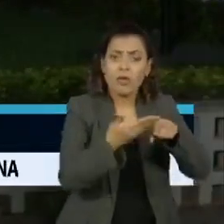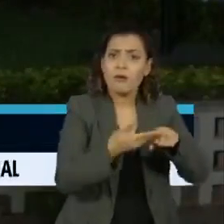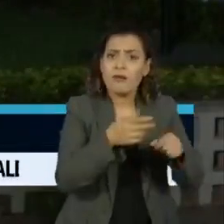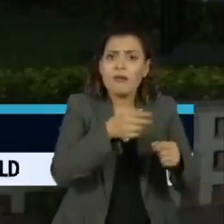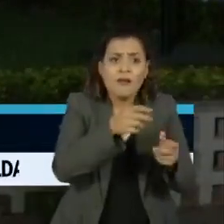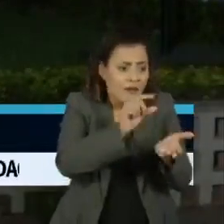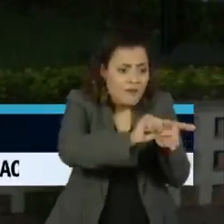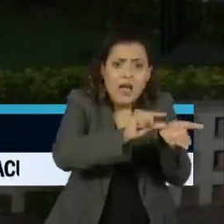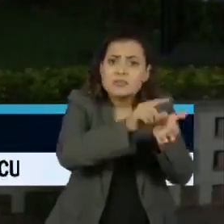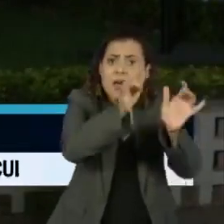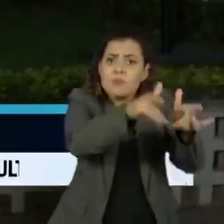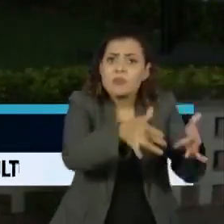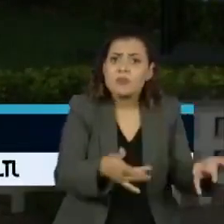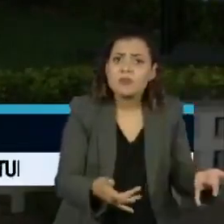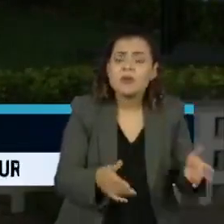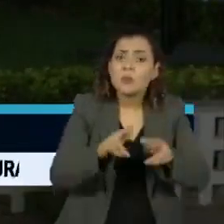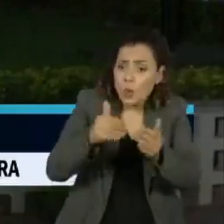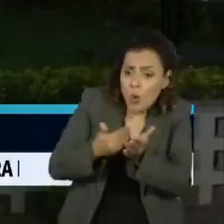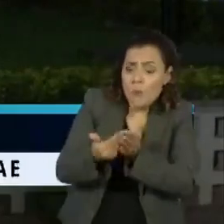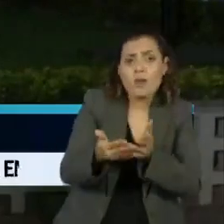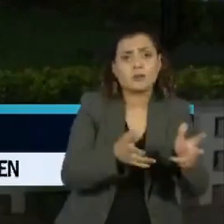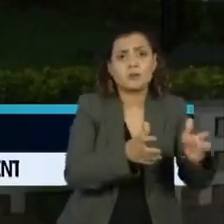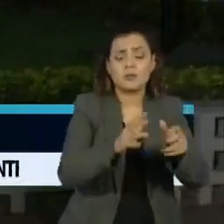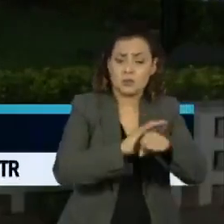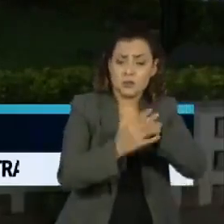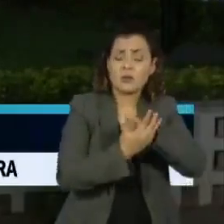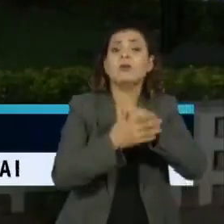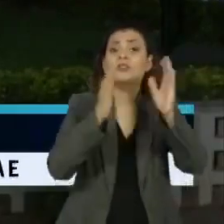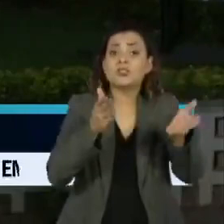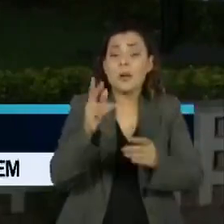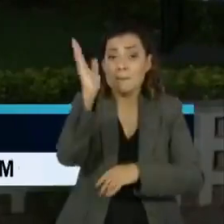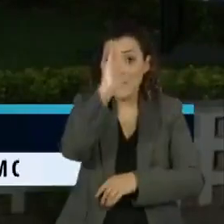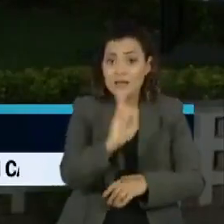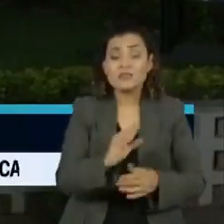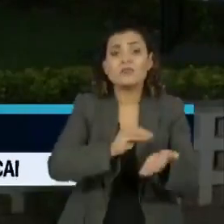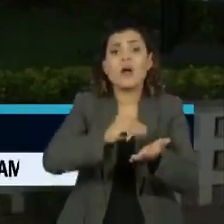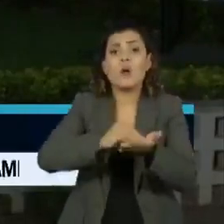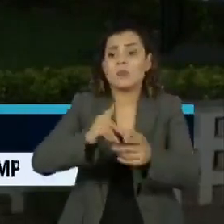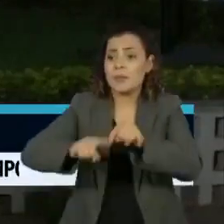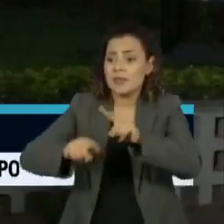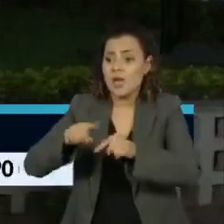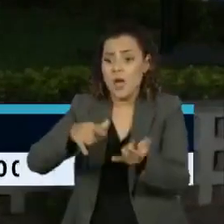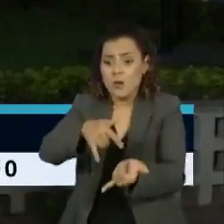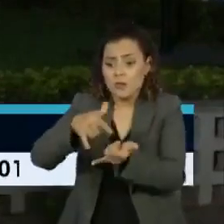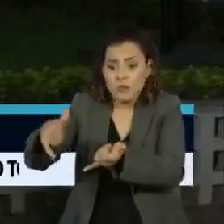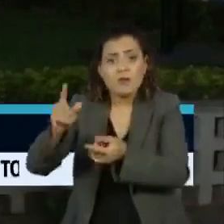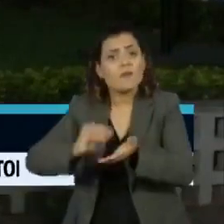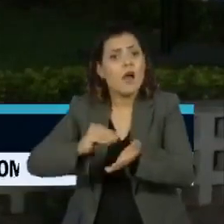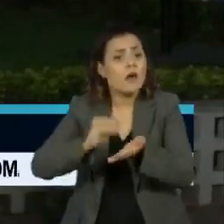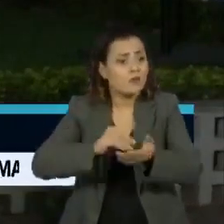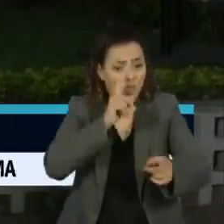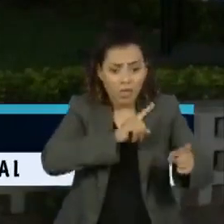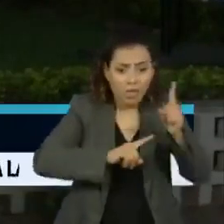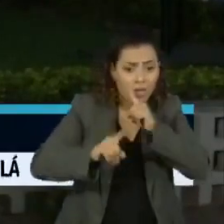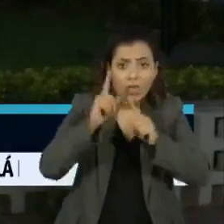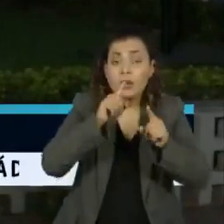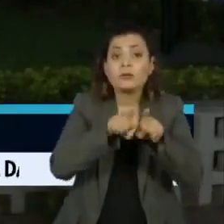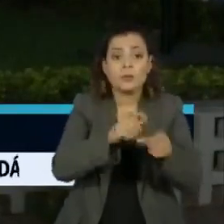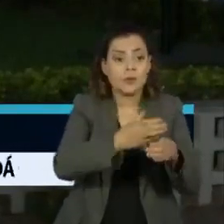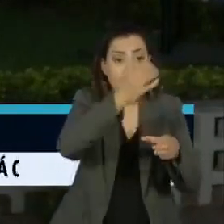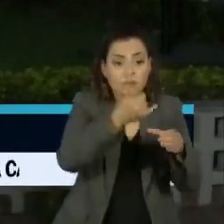-19. Desde o começo da pandemia, o país enfrenta a falta de insumos, de leitos, de equipamentos e até de